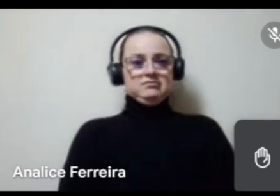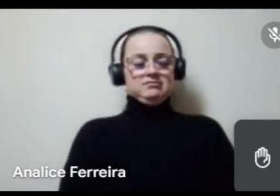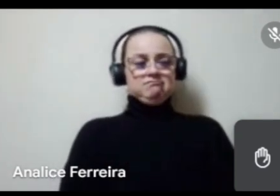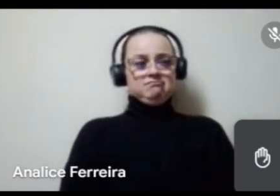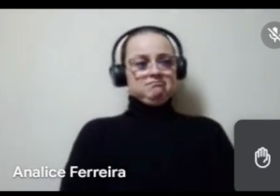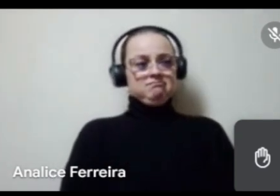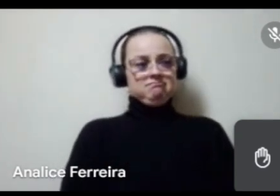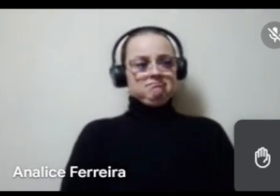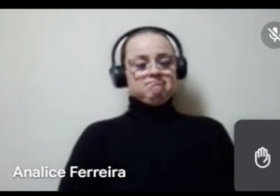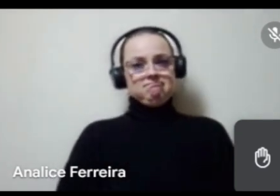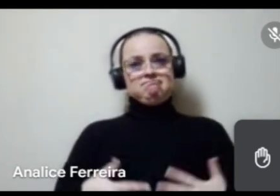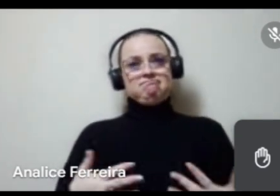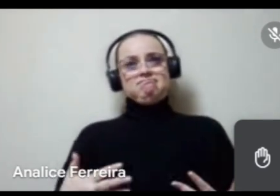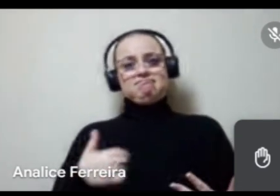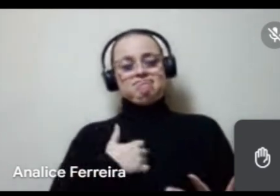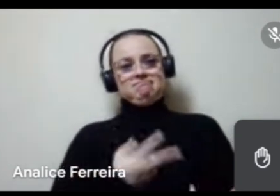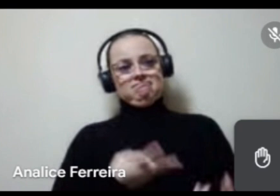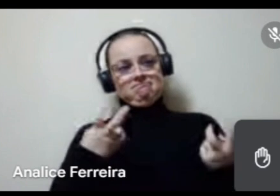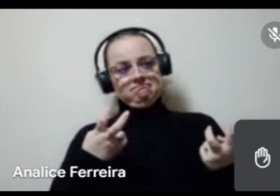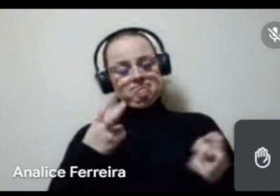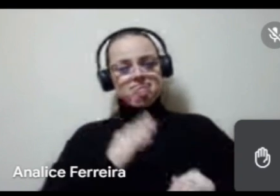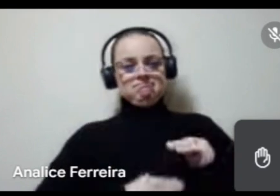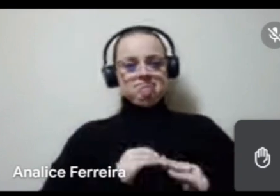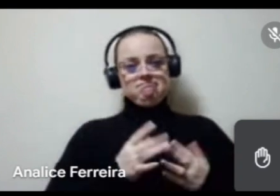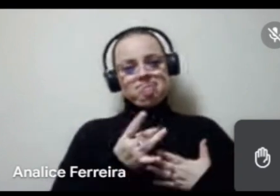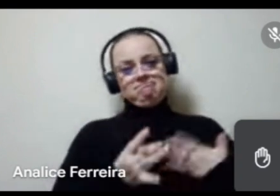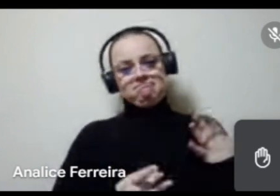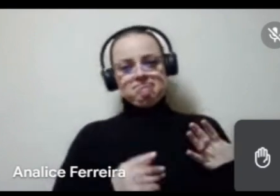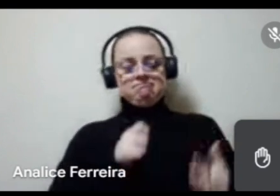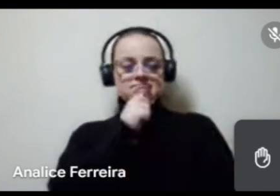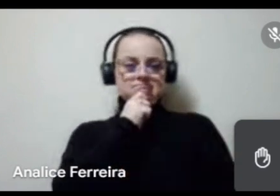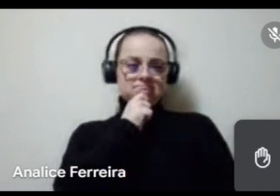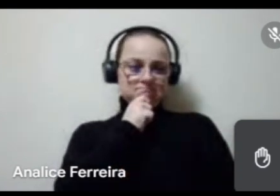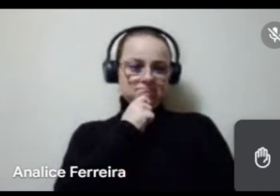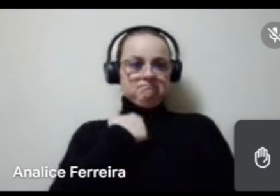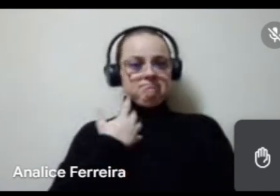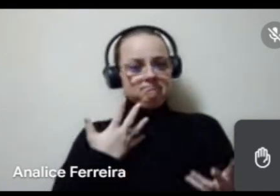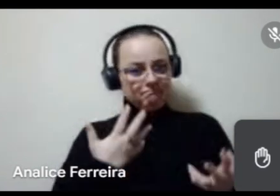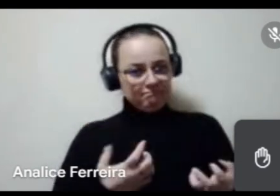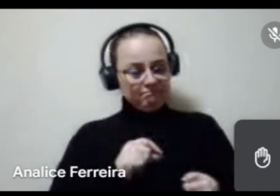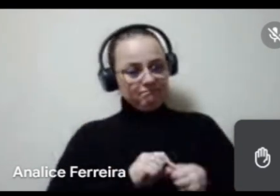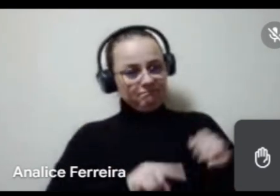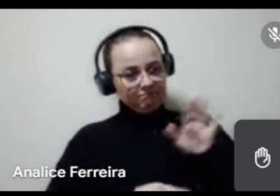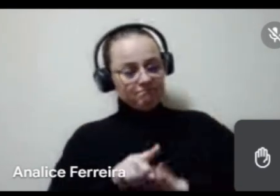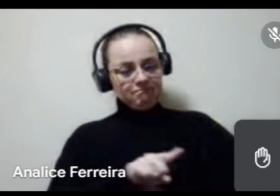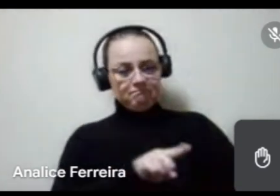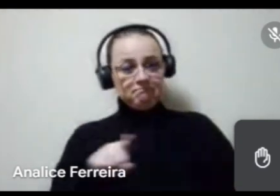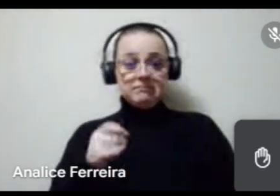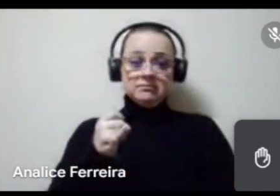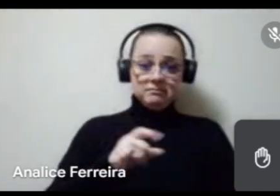eu me vejo na situação um pouco delicada, e aí eu queria fazer uma pergunta para vocês, se